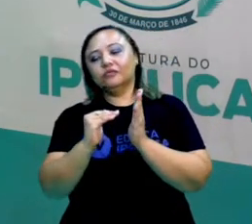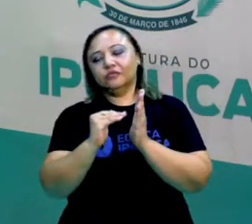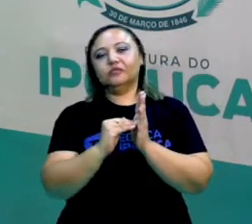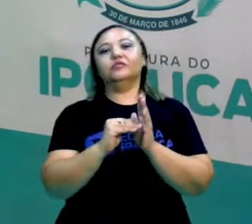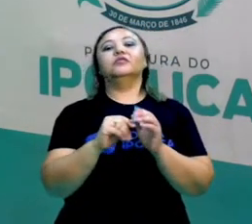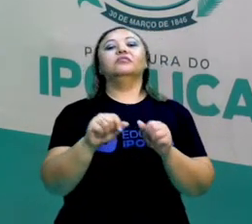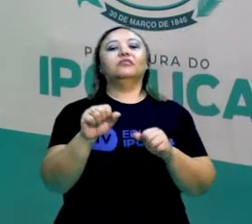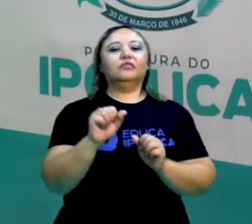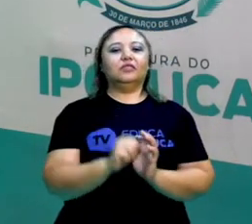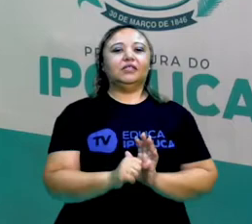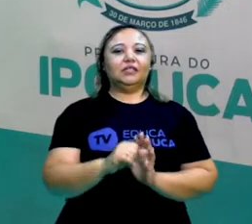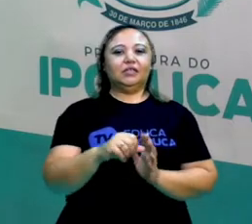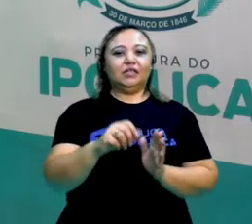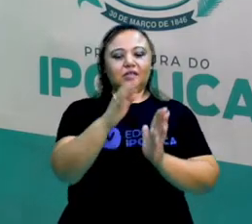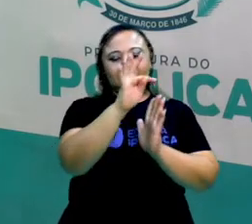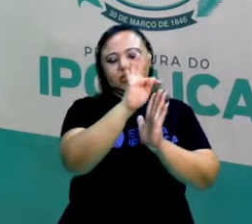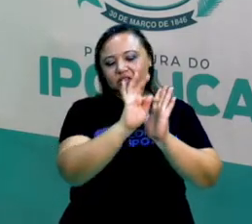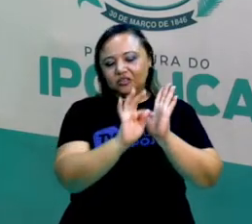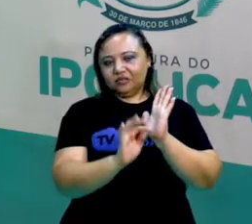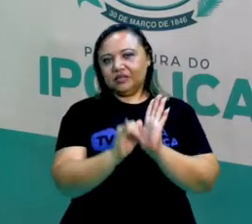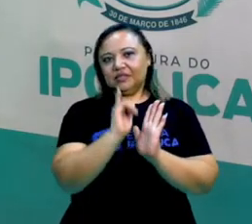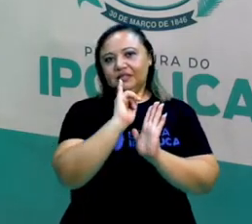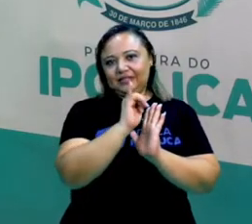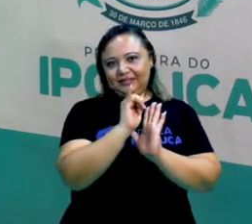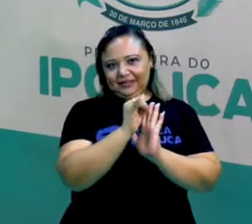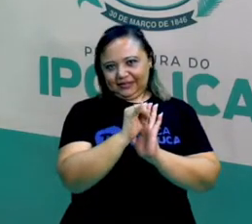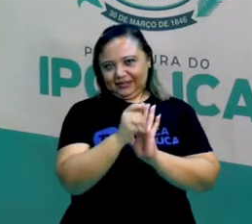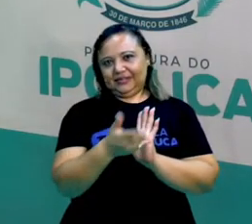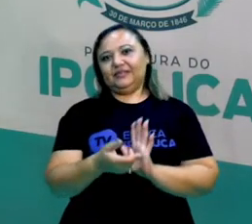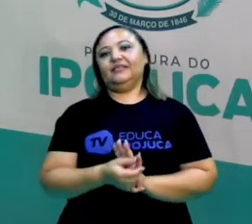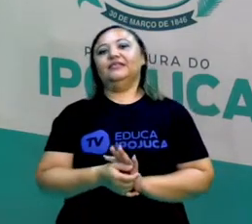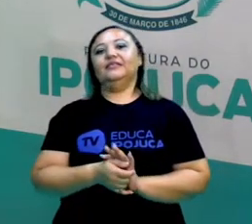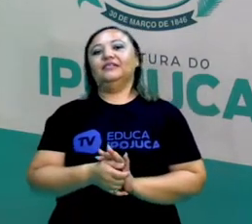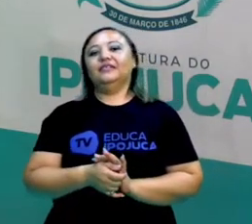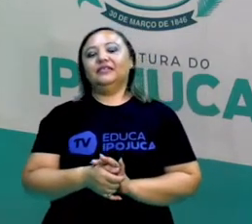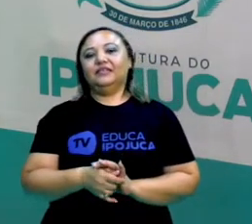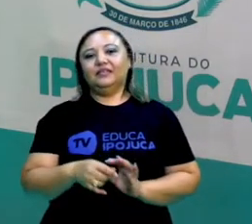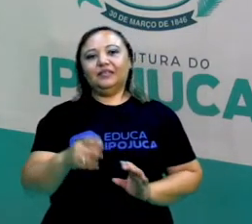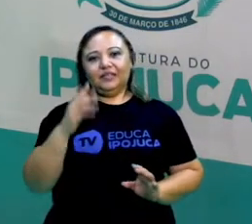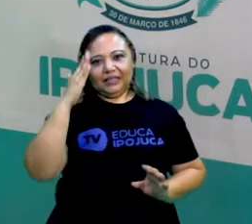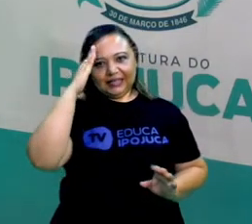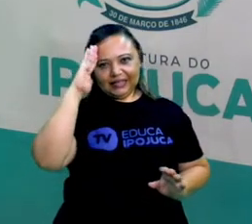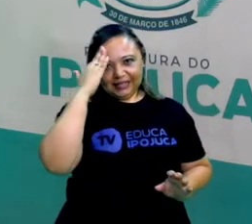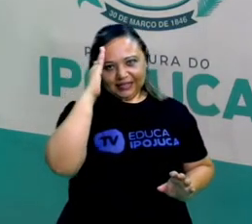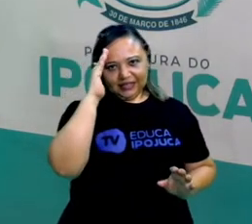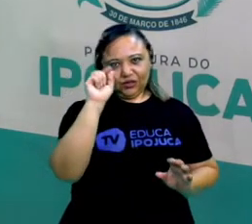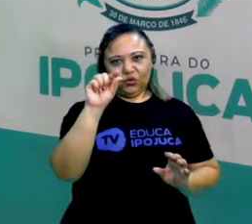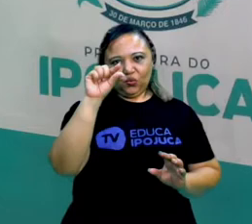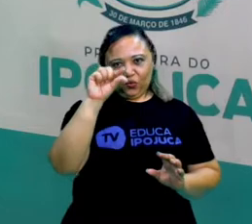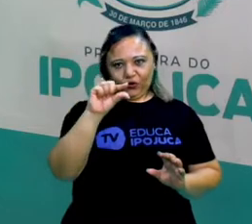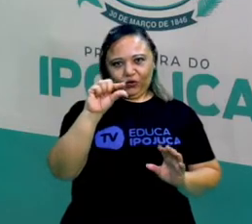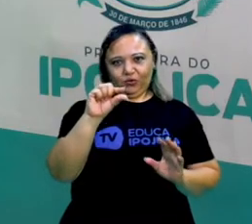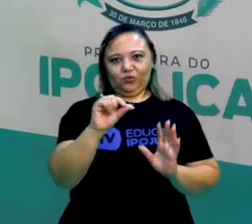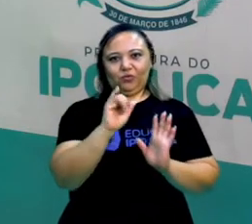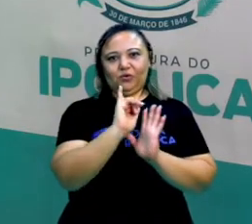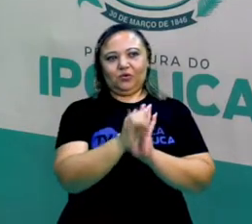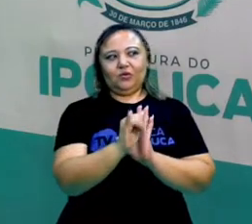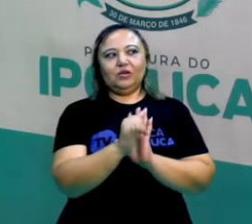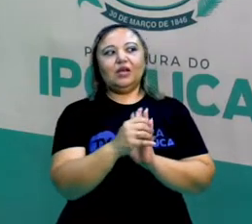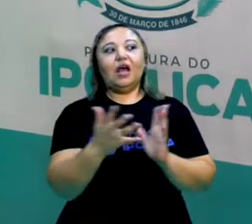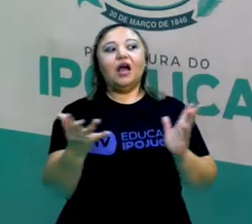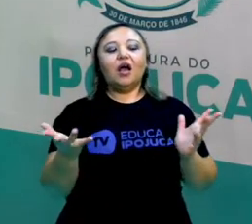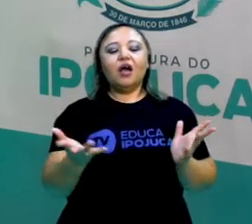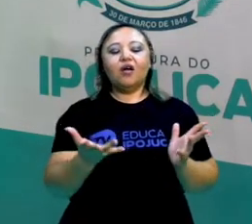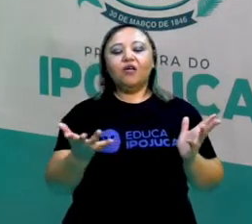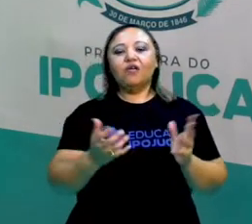bela crônica. Gostaram da crônica às três pipas? Entenderam um pouquinho sobre crônica? A gente vai